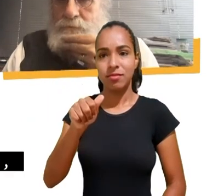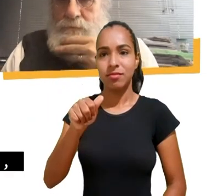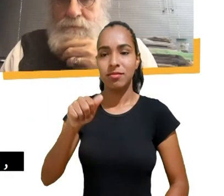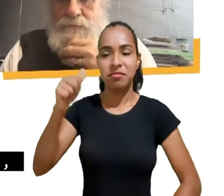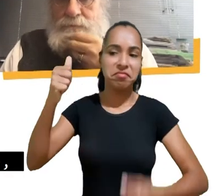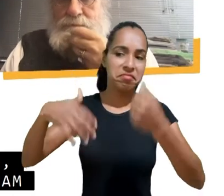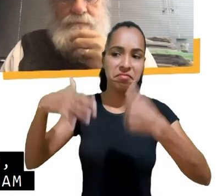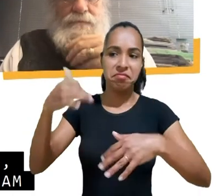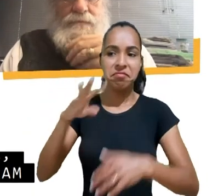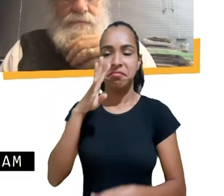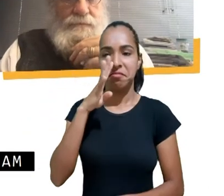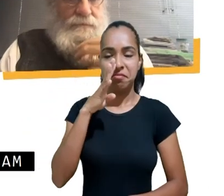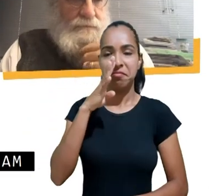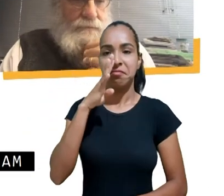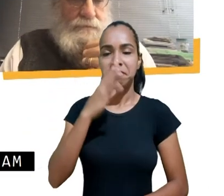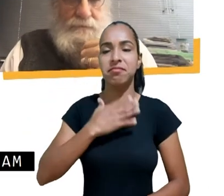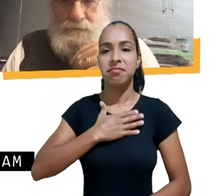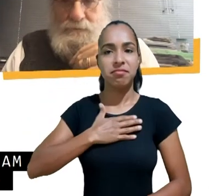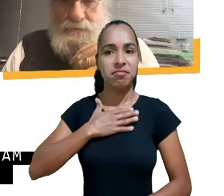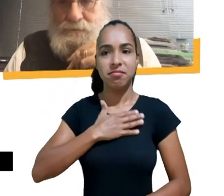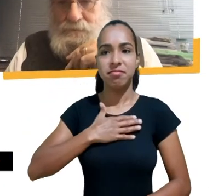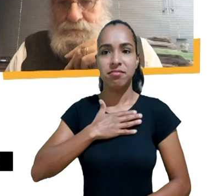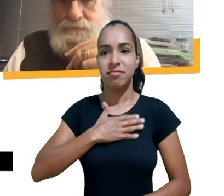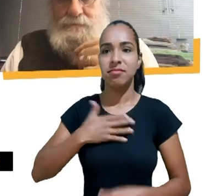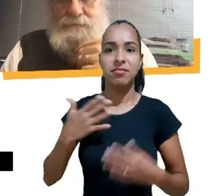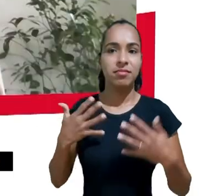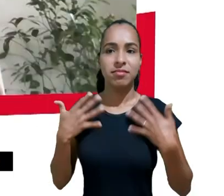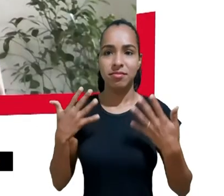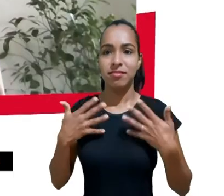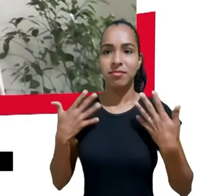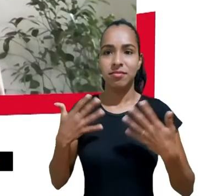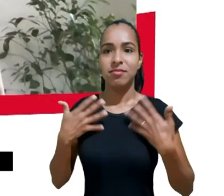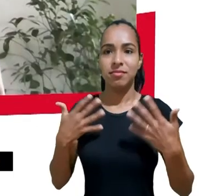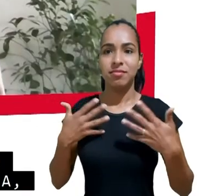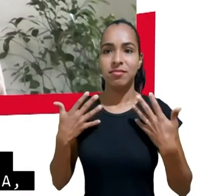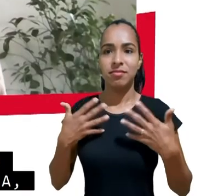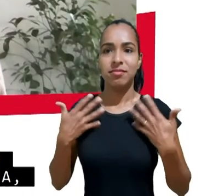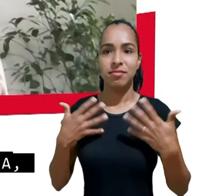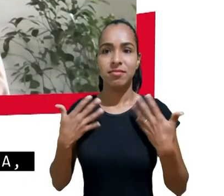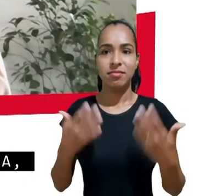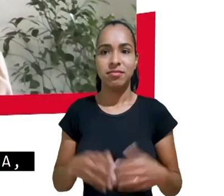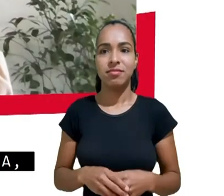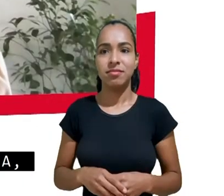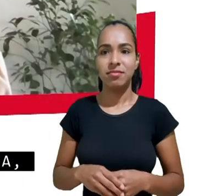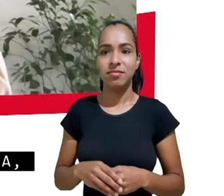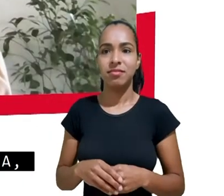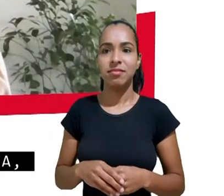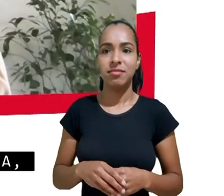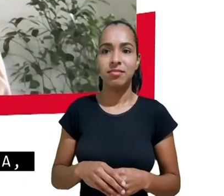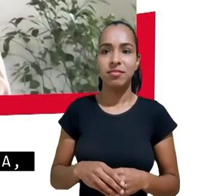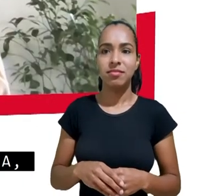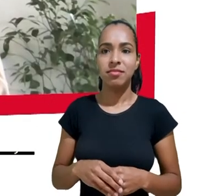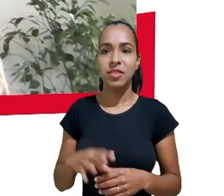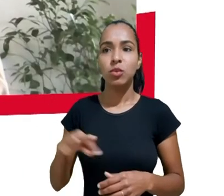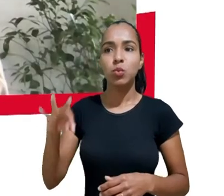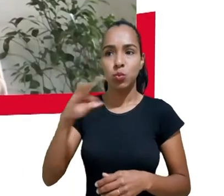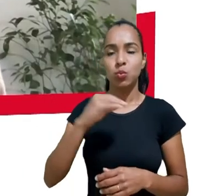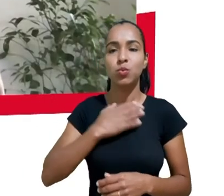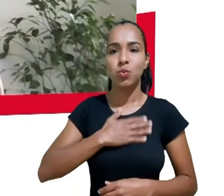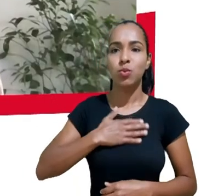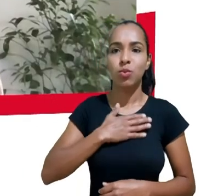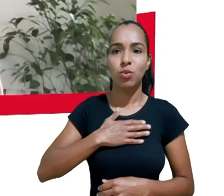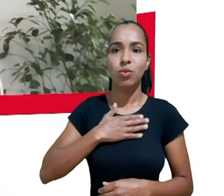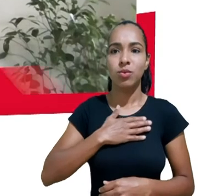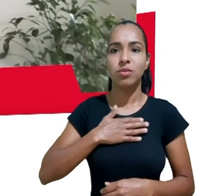conversa acredito que o público também acho que a contribuição está sendo maravilhosa de fato essa questão da